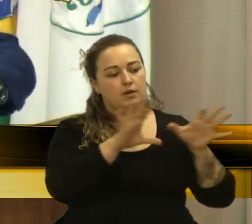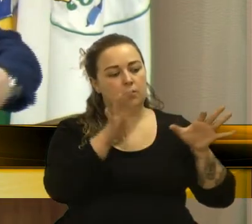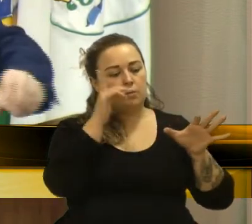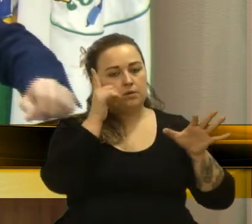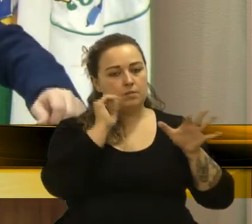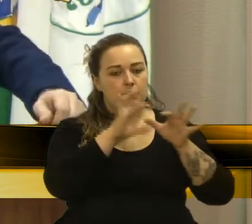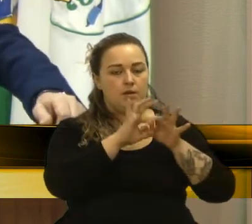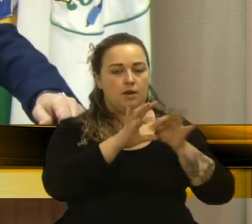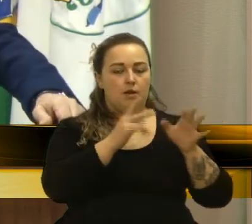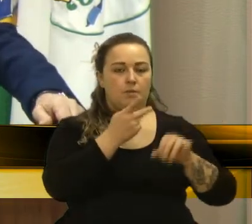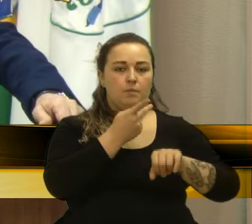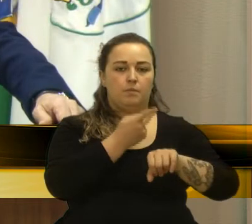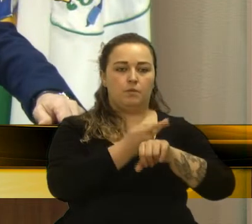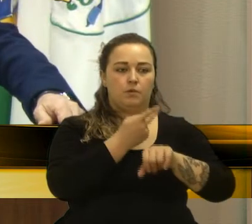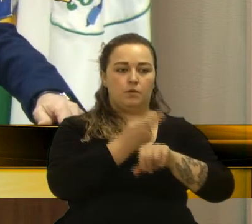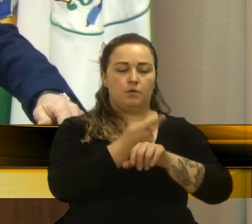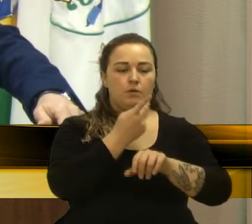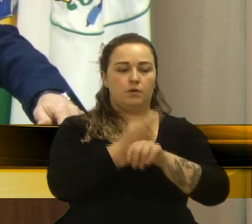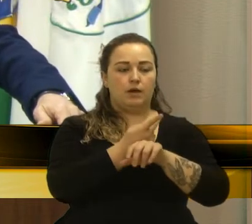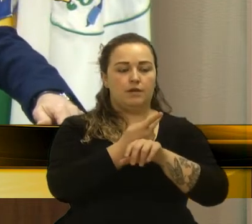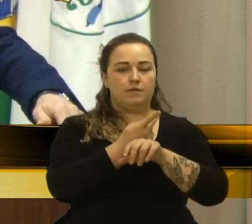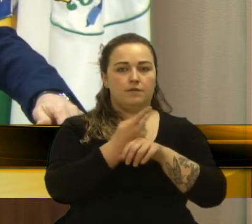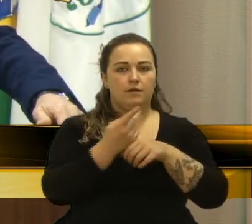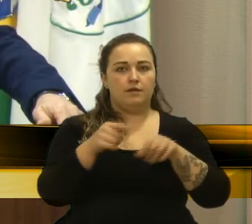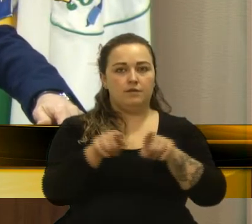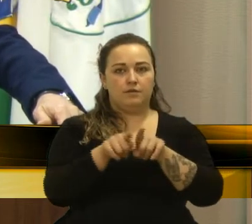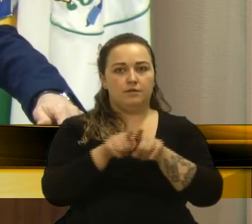produtos orgânicos, produtos naturais,